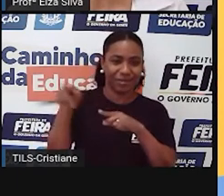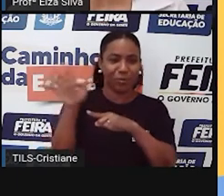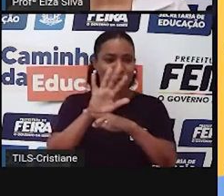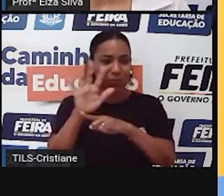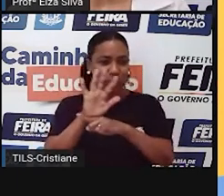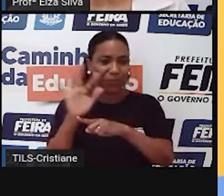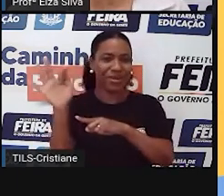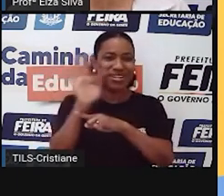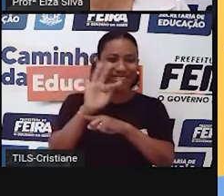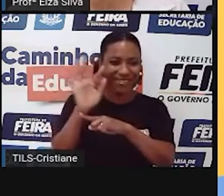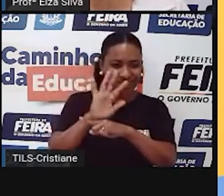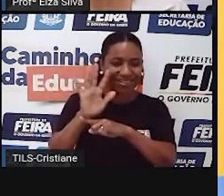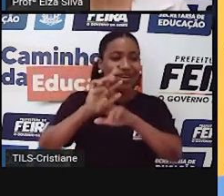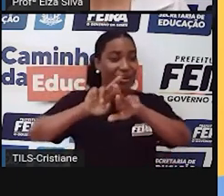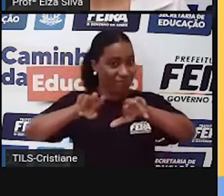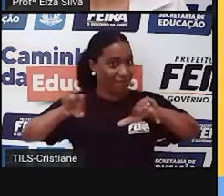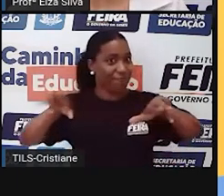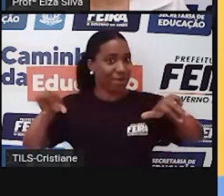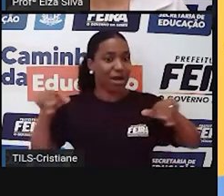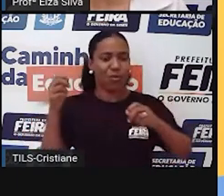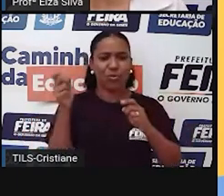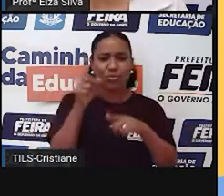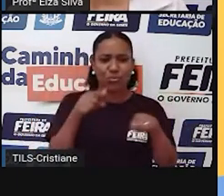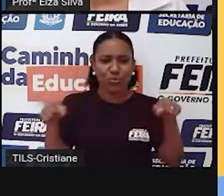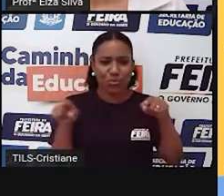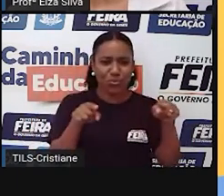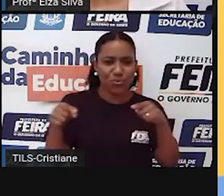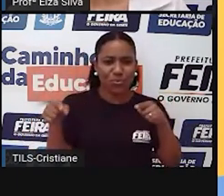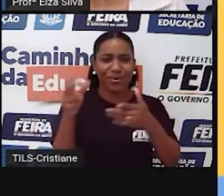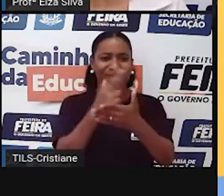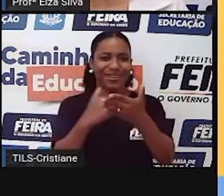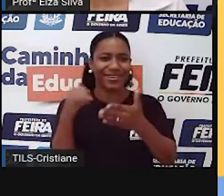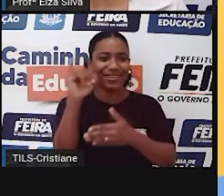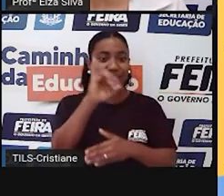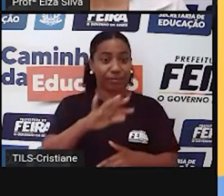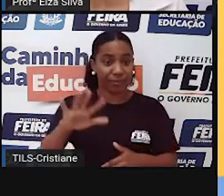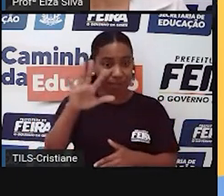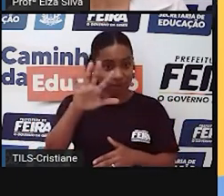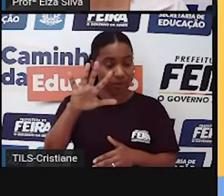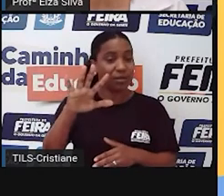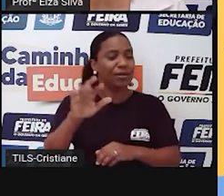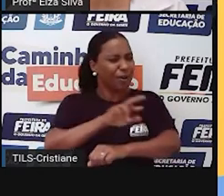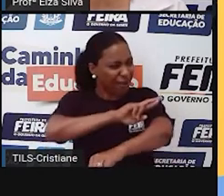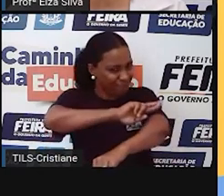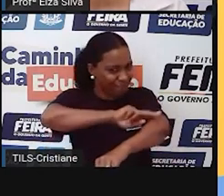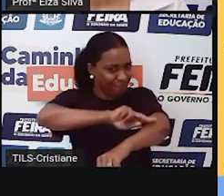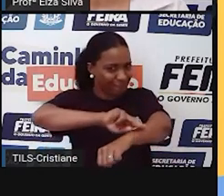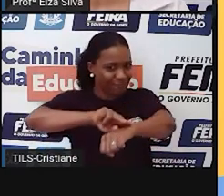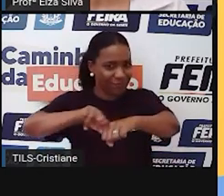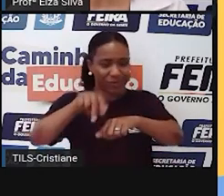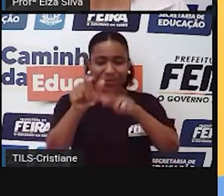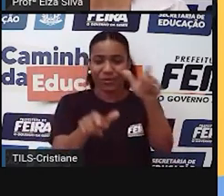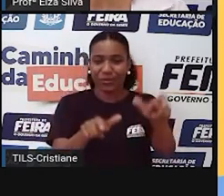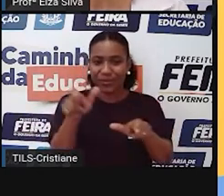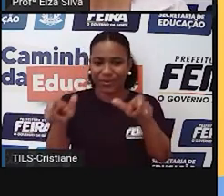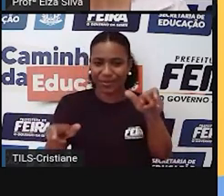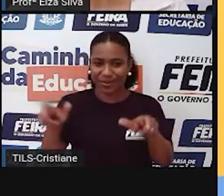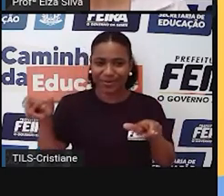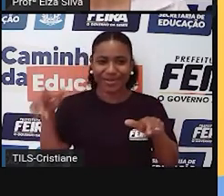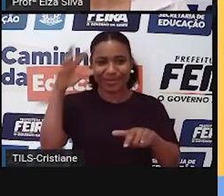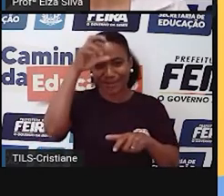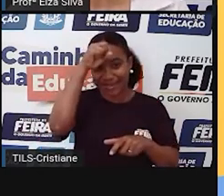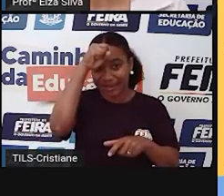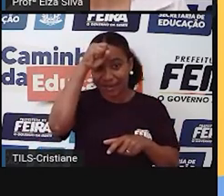música, gravuras e etc., para valorizar a diversidade. Vamos também